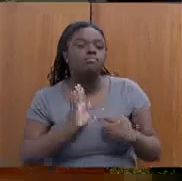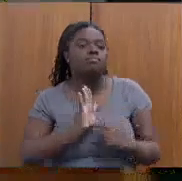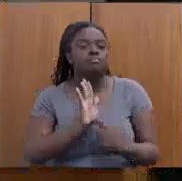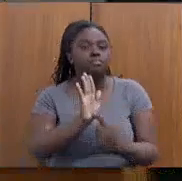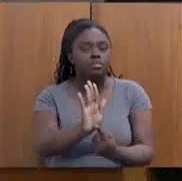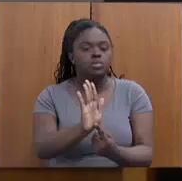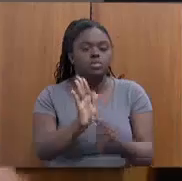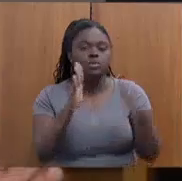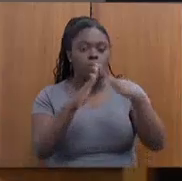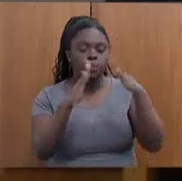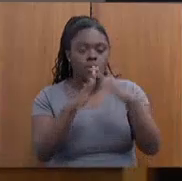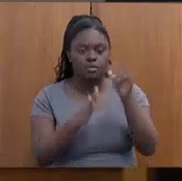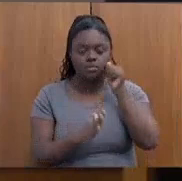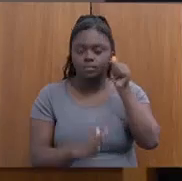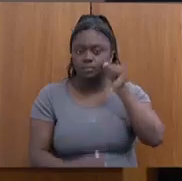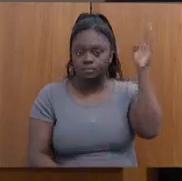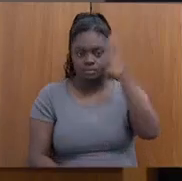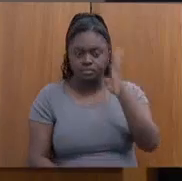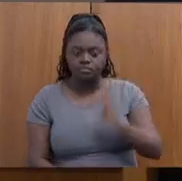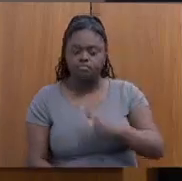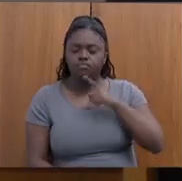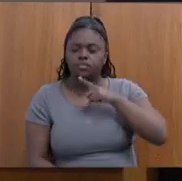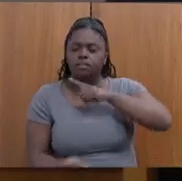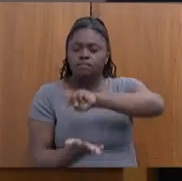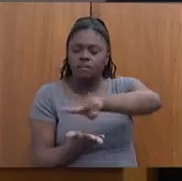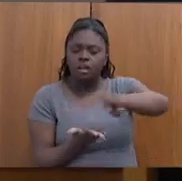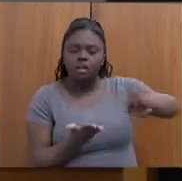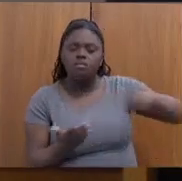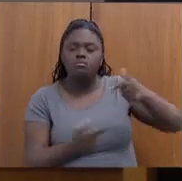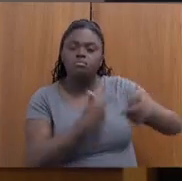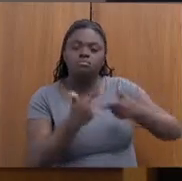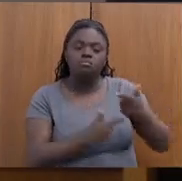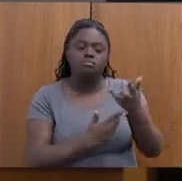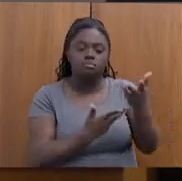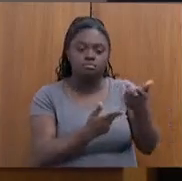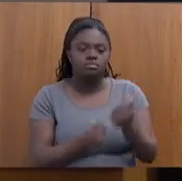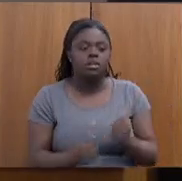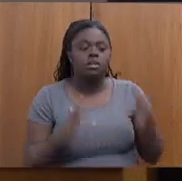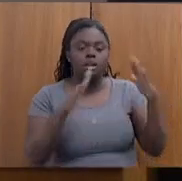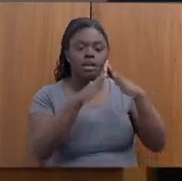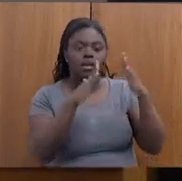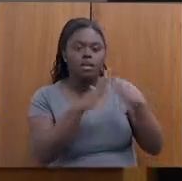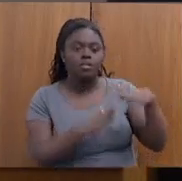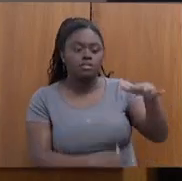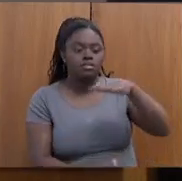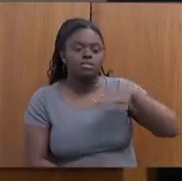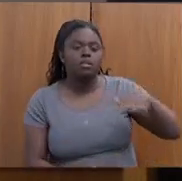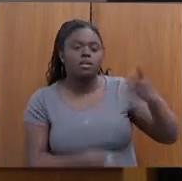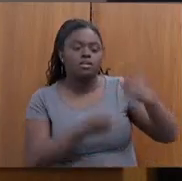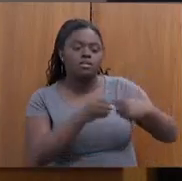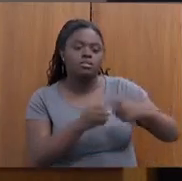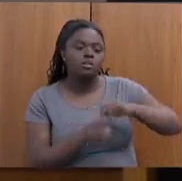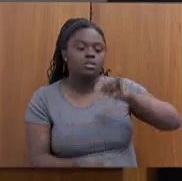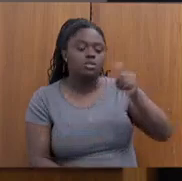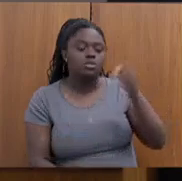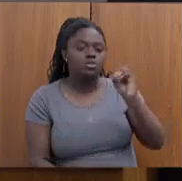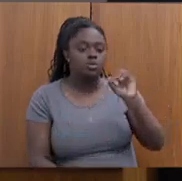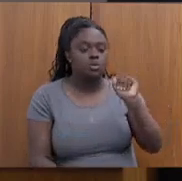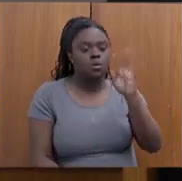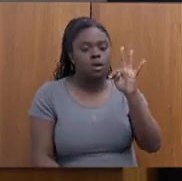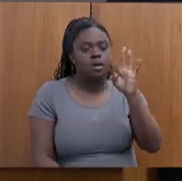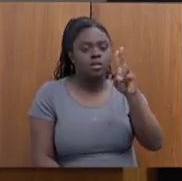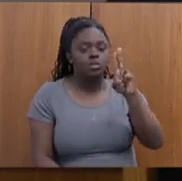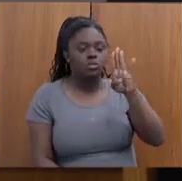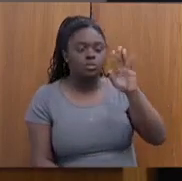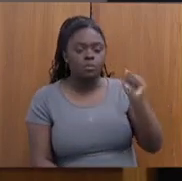da Mulher Brasileira, que tem vários serviços de atendimento. A Casa será localizada em Joatuba. Através de estudos